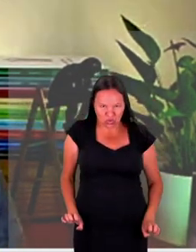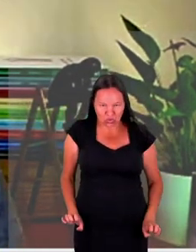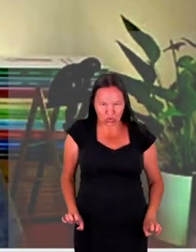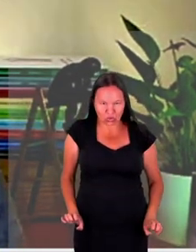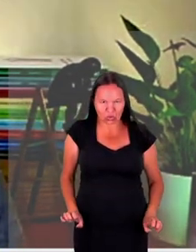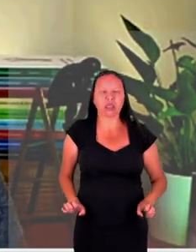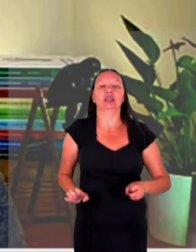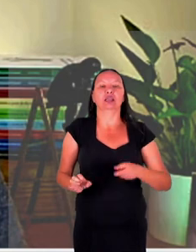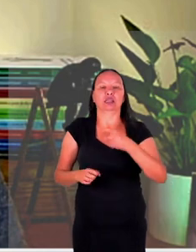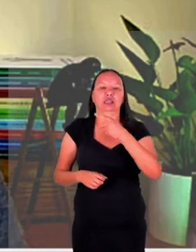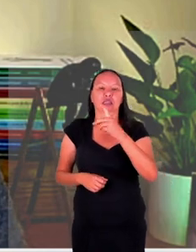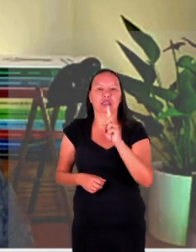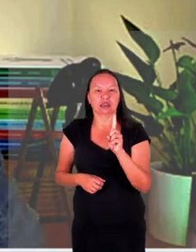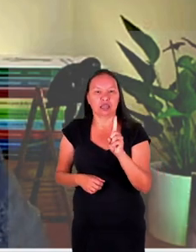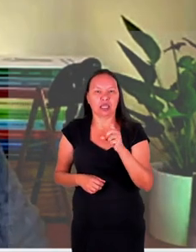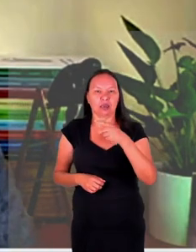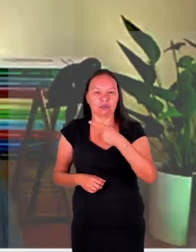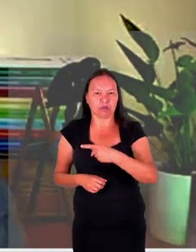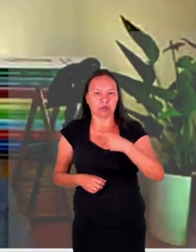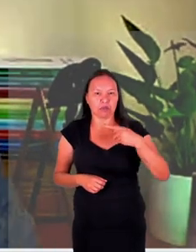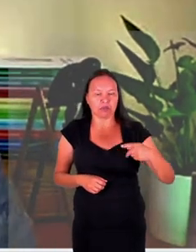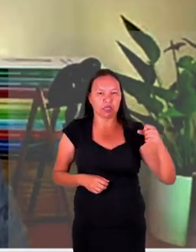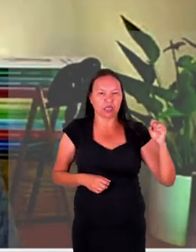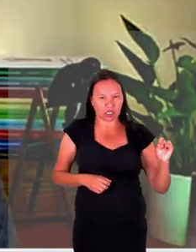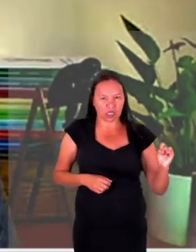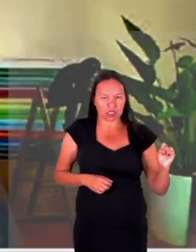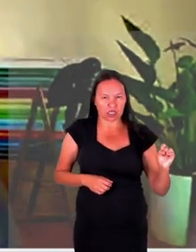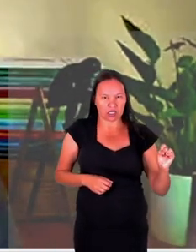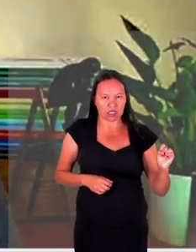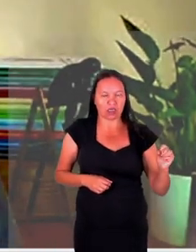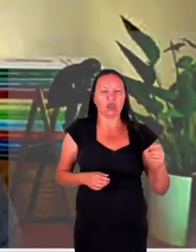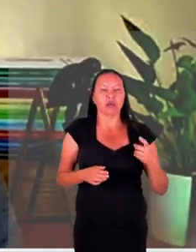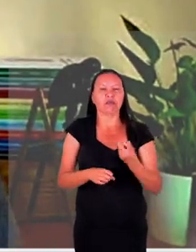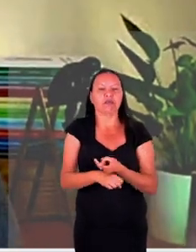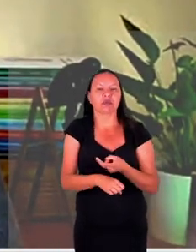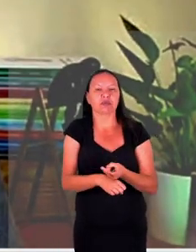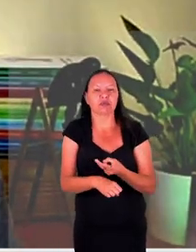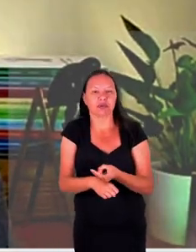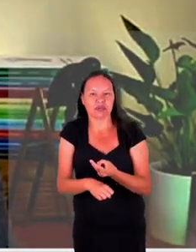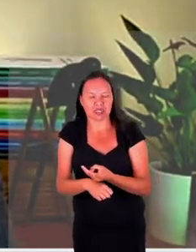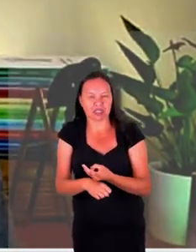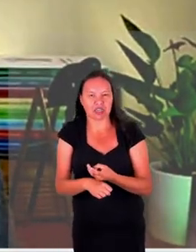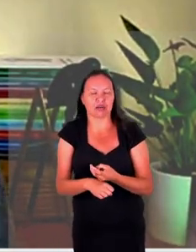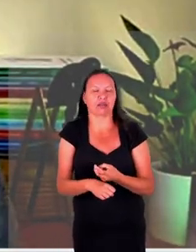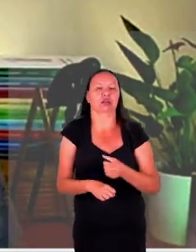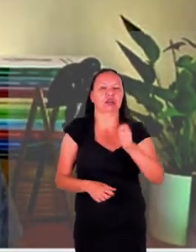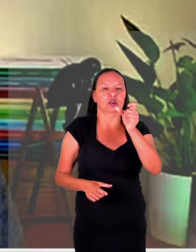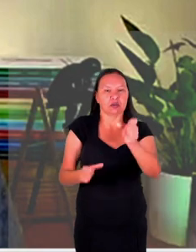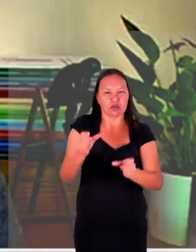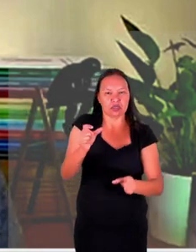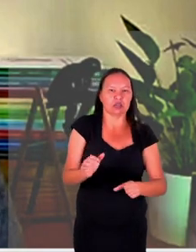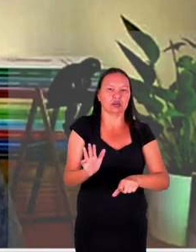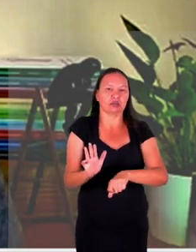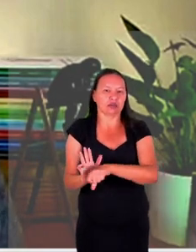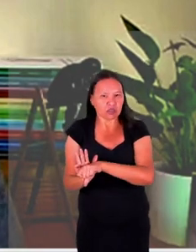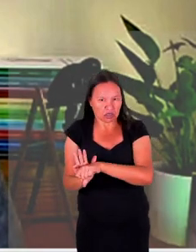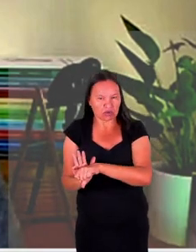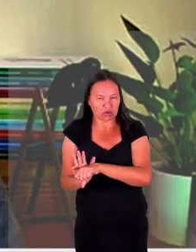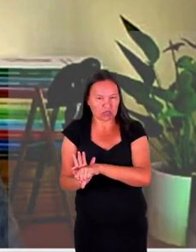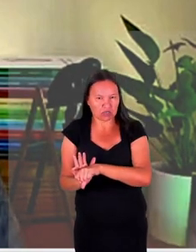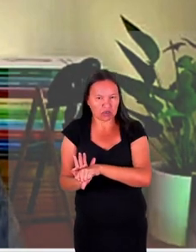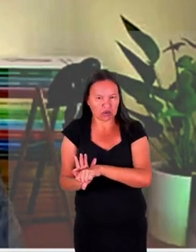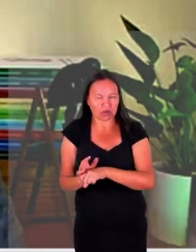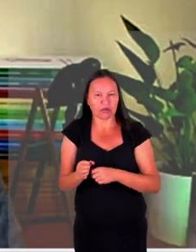TPI a primeira delas é a de inquérito de investigação pode também os magistrados determinarem